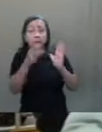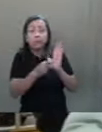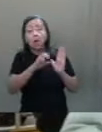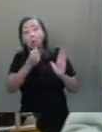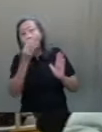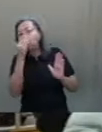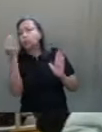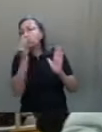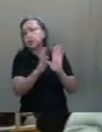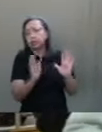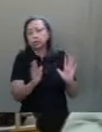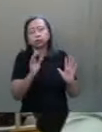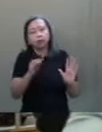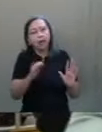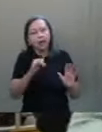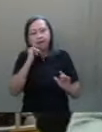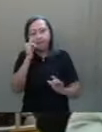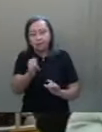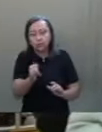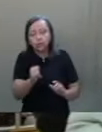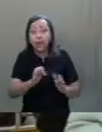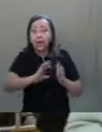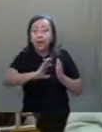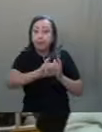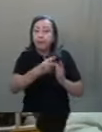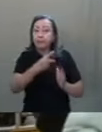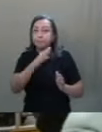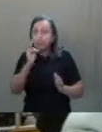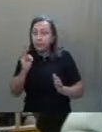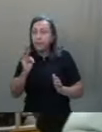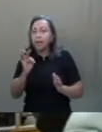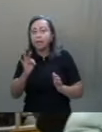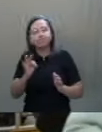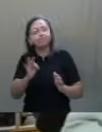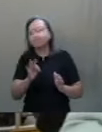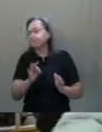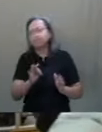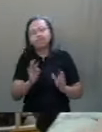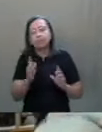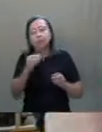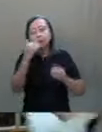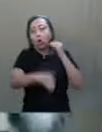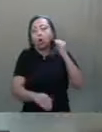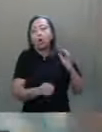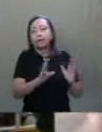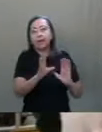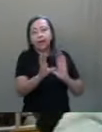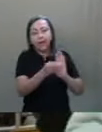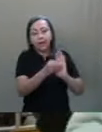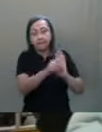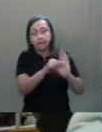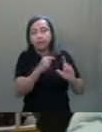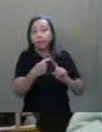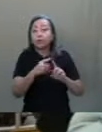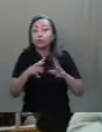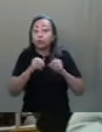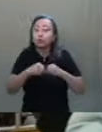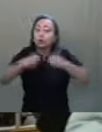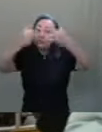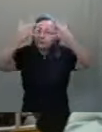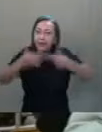Eu já adianto que o voto da bancada do PT é pela rejeição da emenda devido a tudo que eu falei aqui.